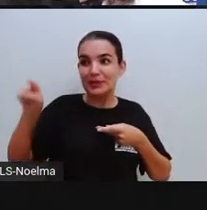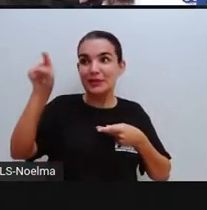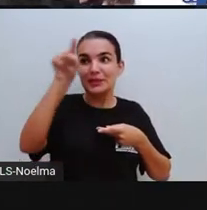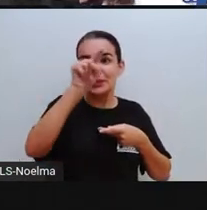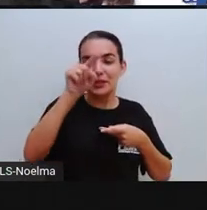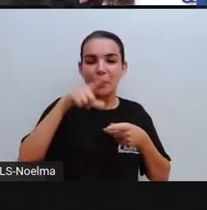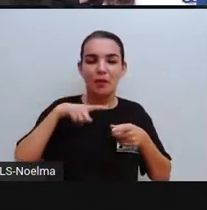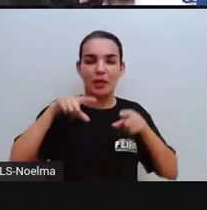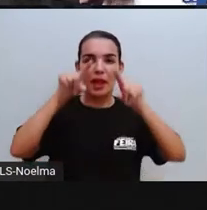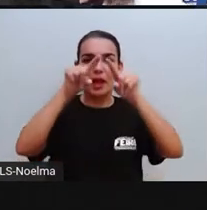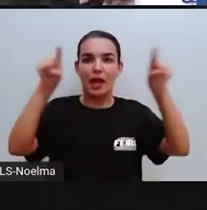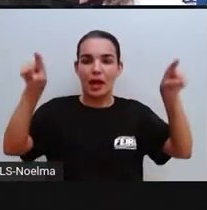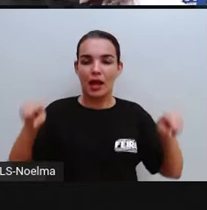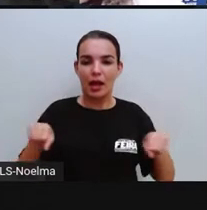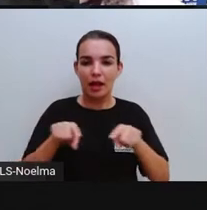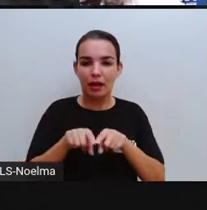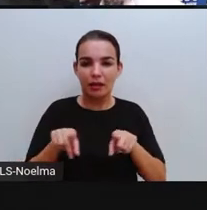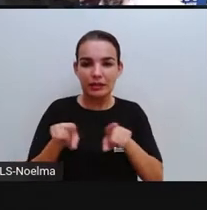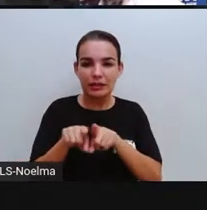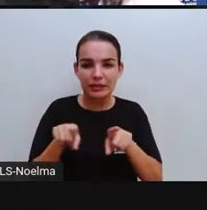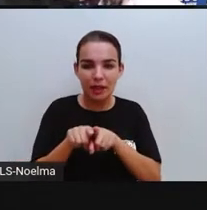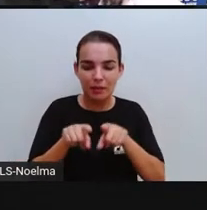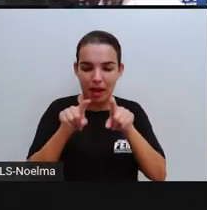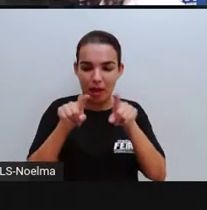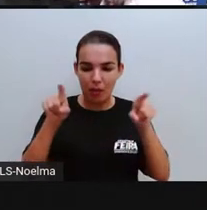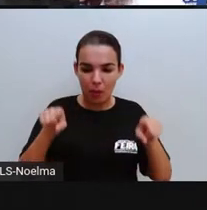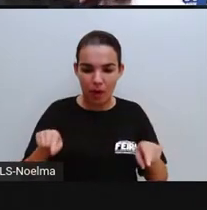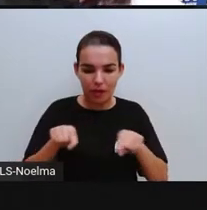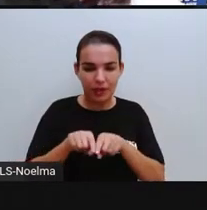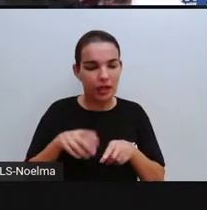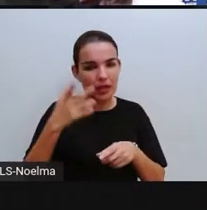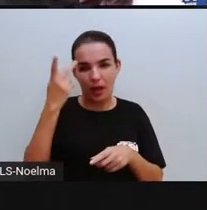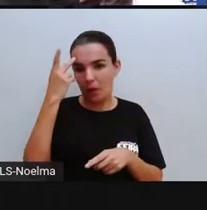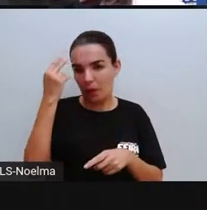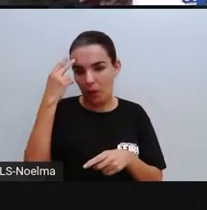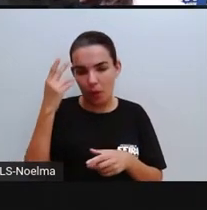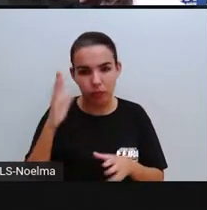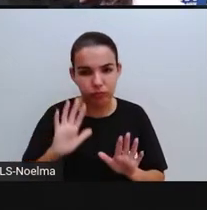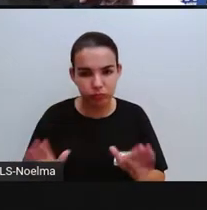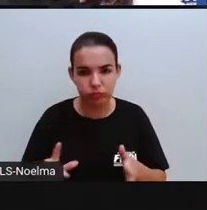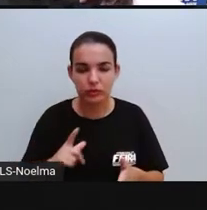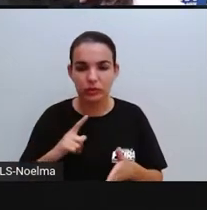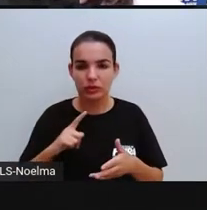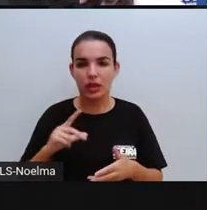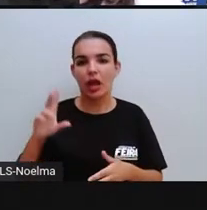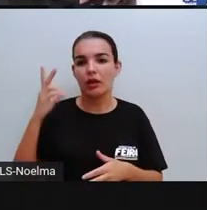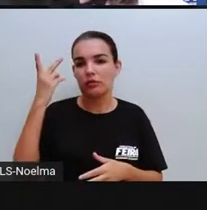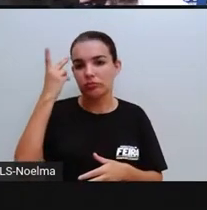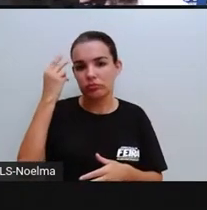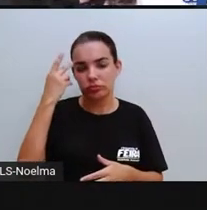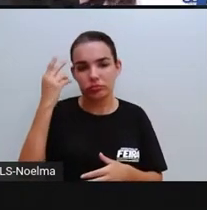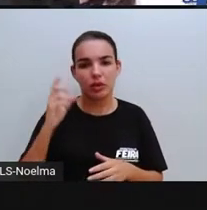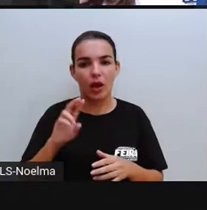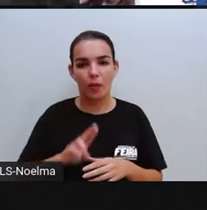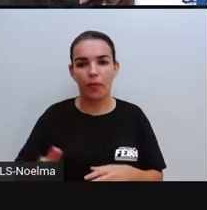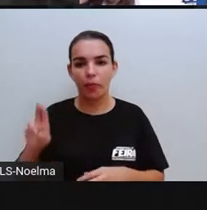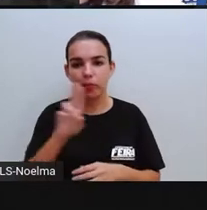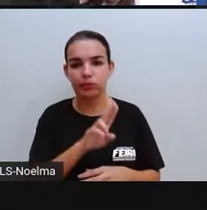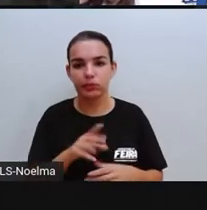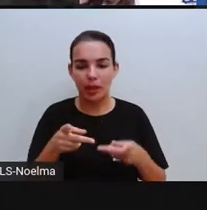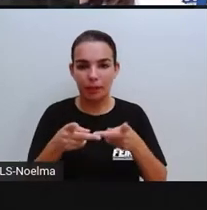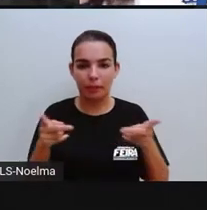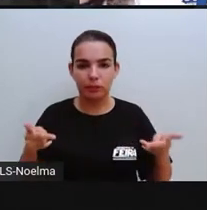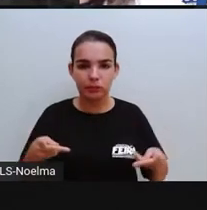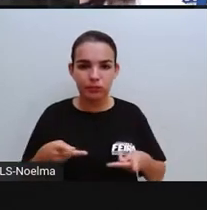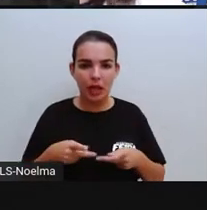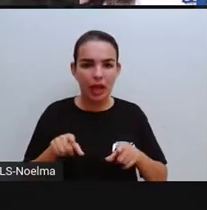quadrada, outra circular, que é a mais comum, né? A gente vê a pizza circular. A gente consegue ver